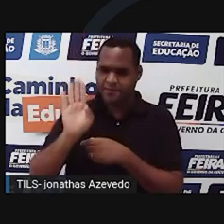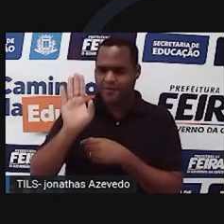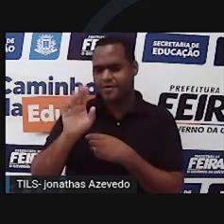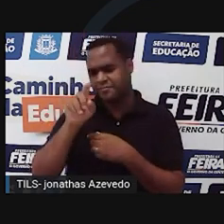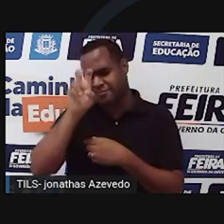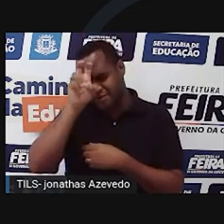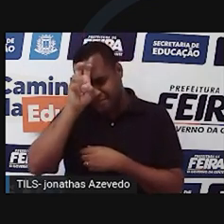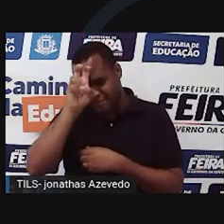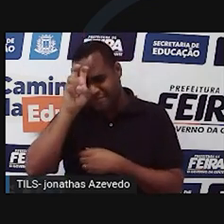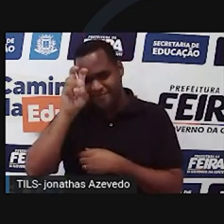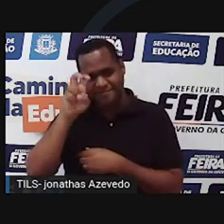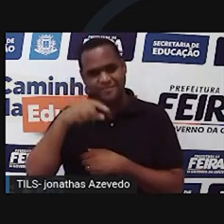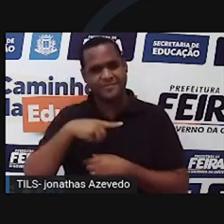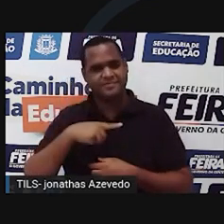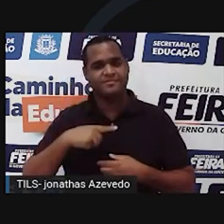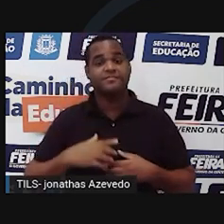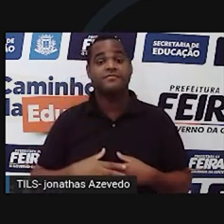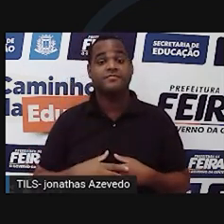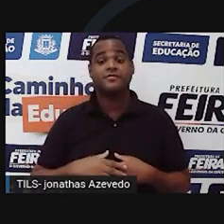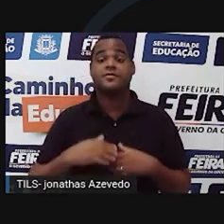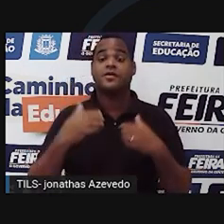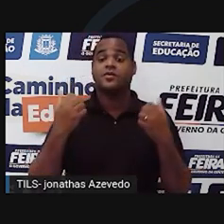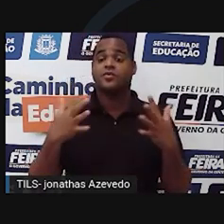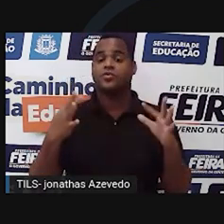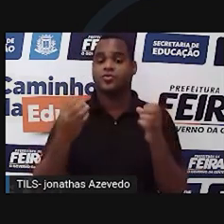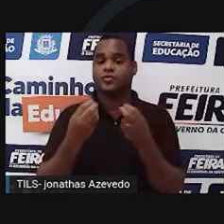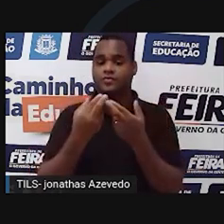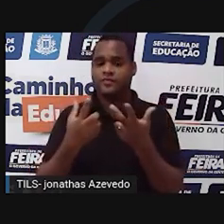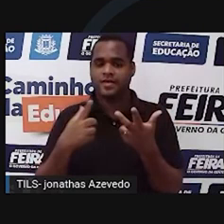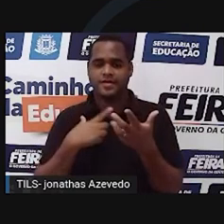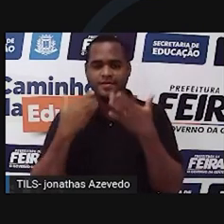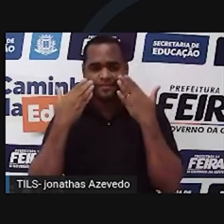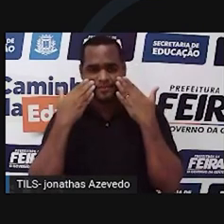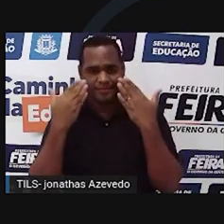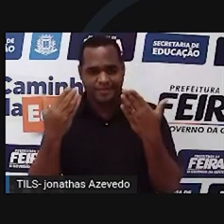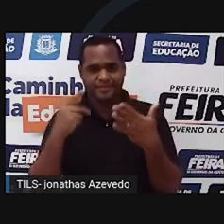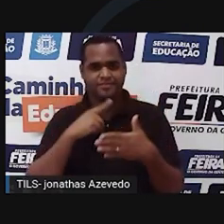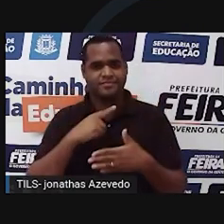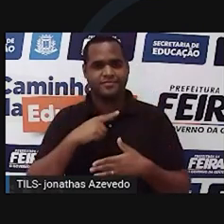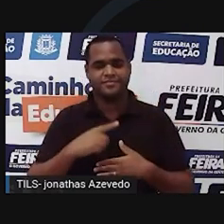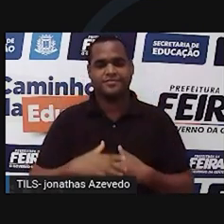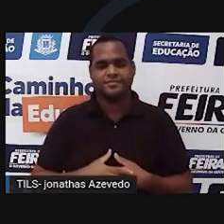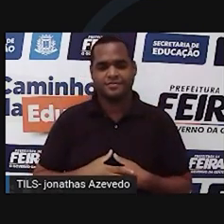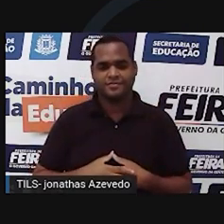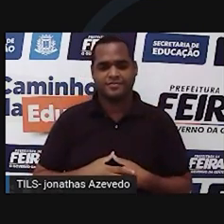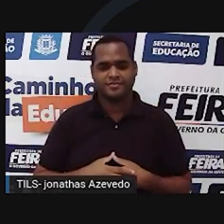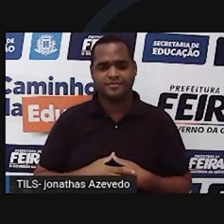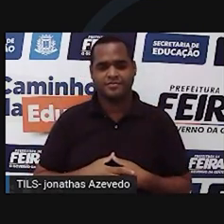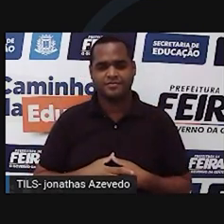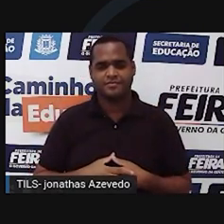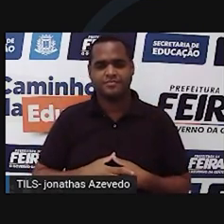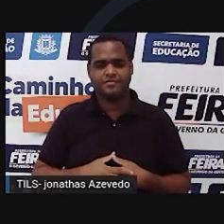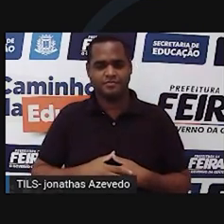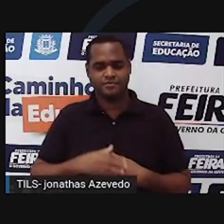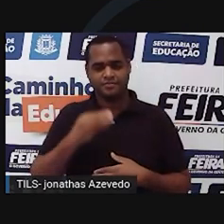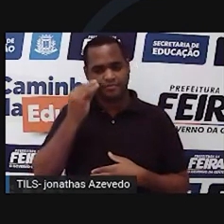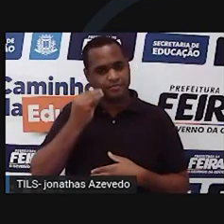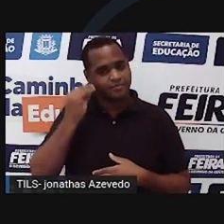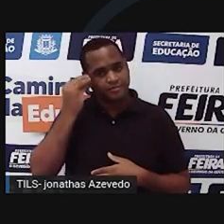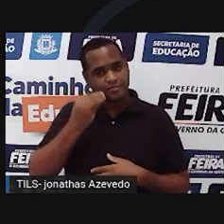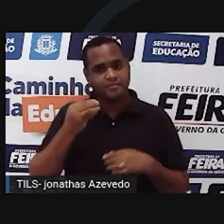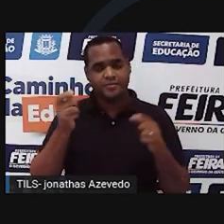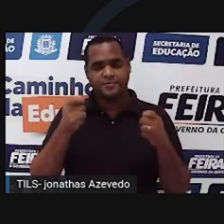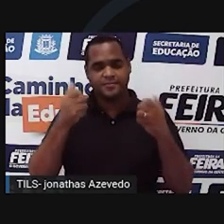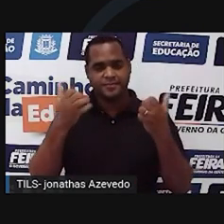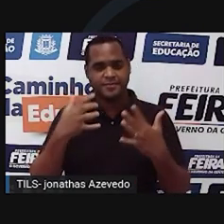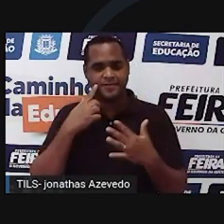E todos eles apresentam a dicotomia bom, mas também bom, de tal forma que os signos sempre